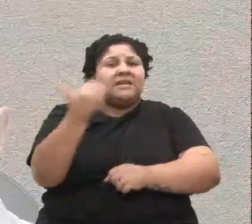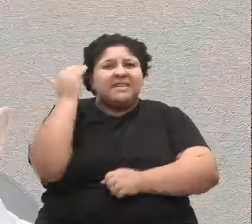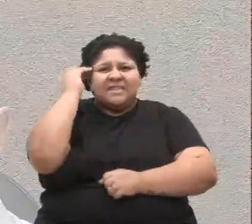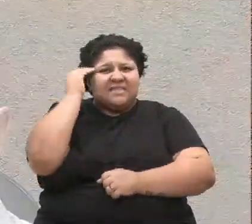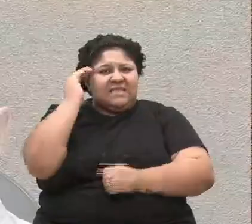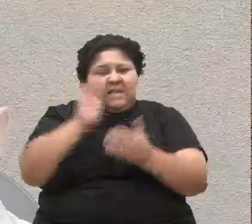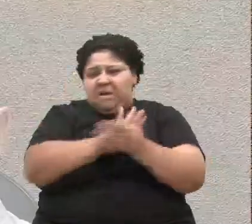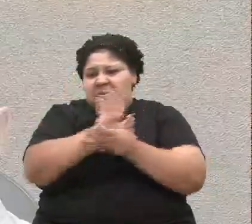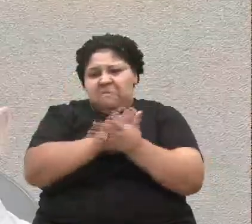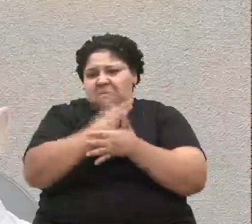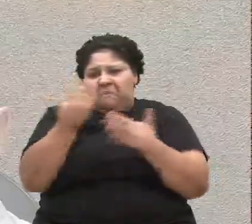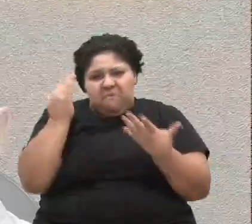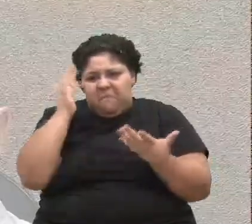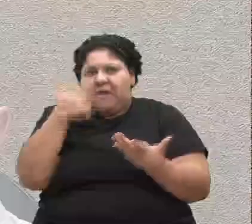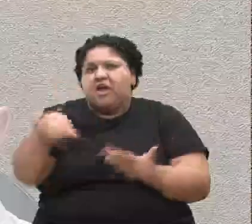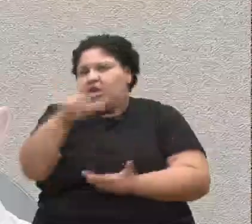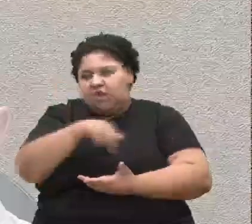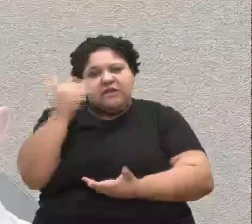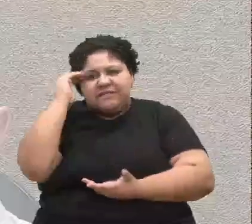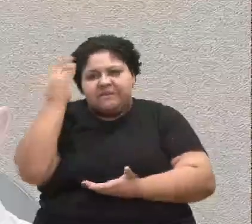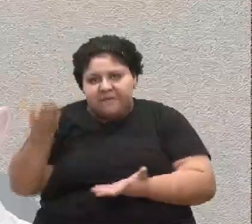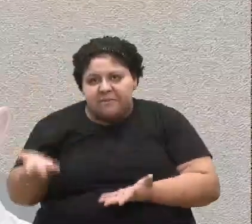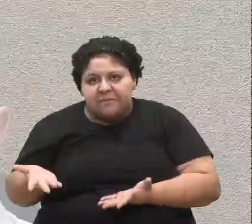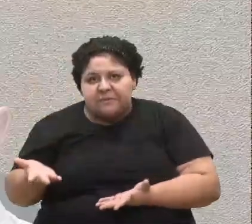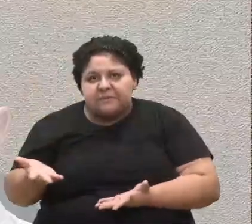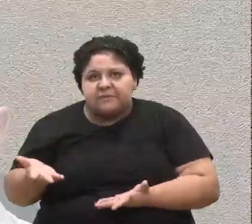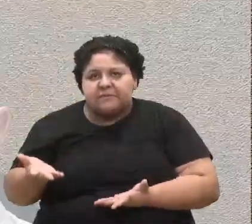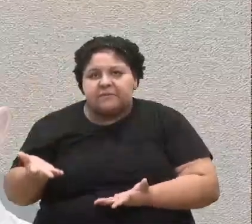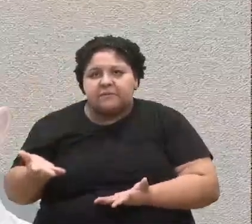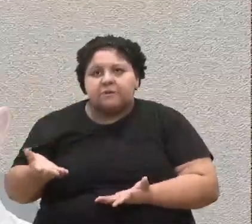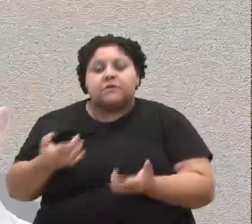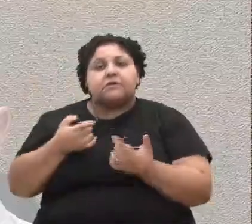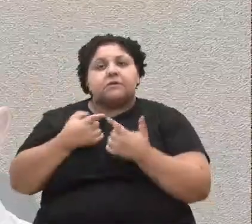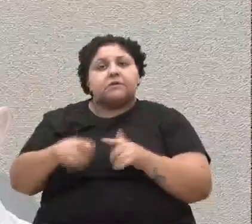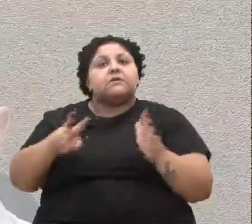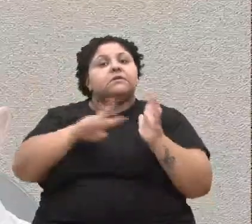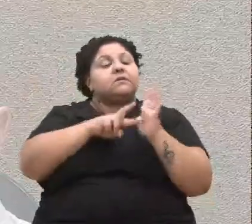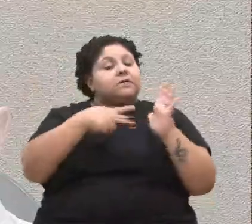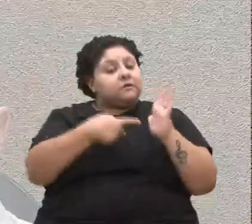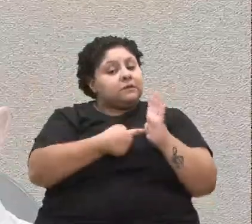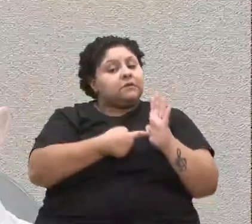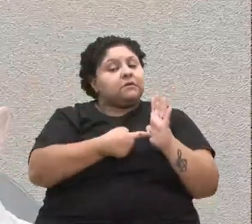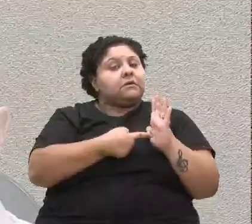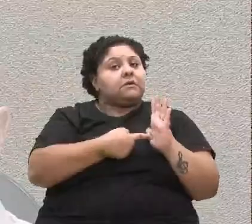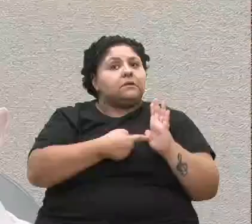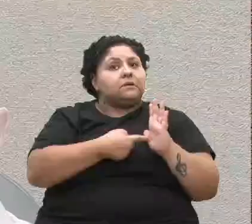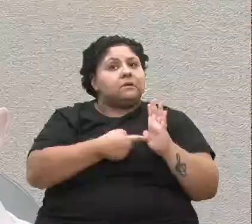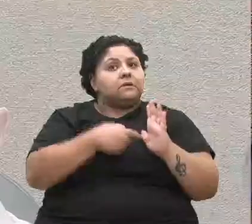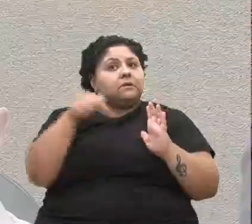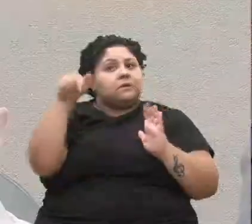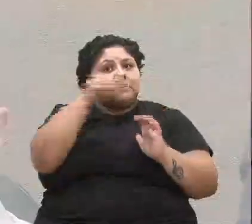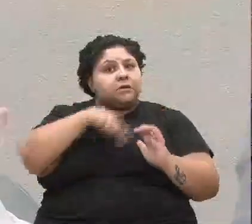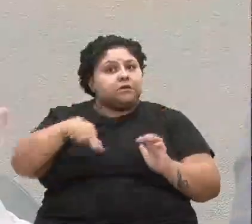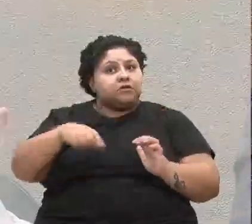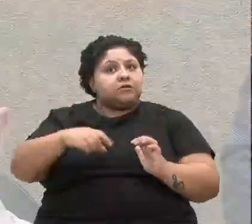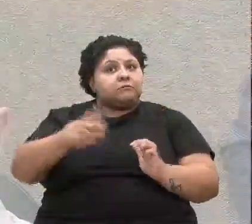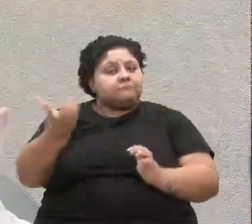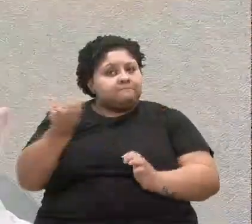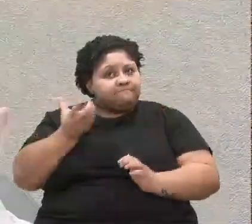nada, porque nós sabemos que não resolve nada, mas significa, pelo menos, que essa é a nossa vontade.